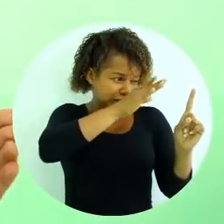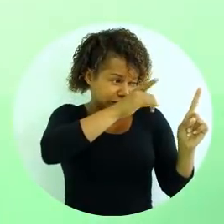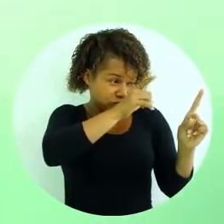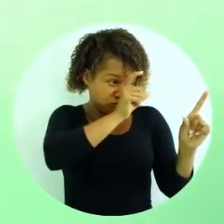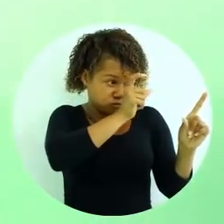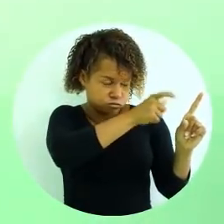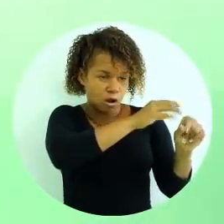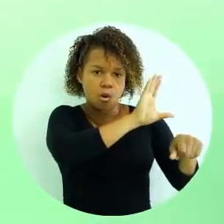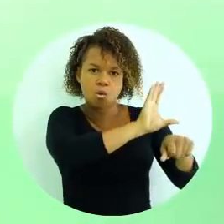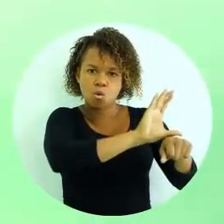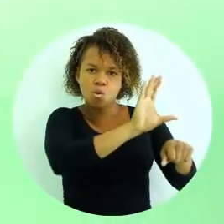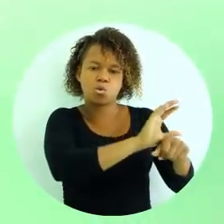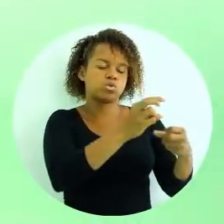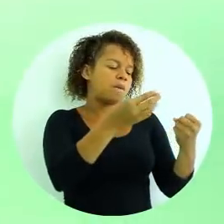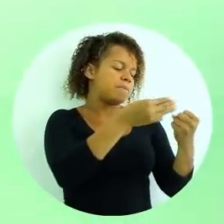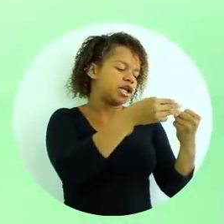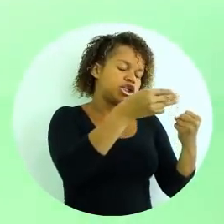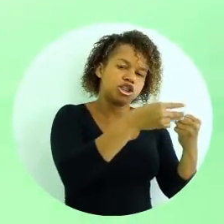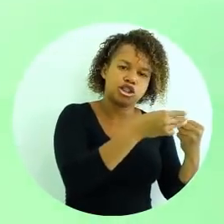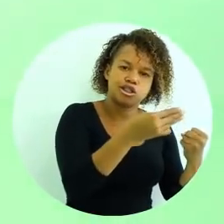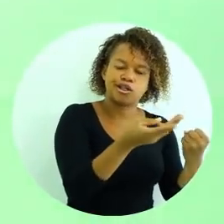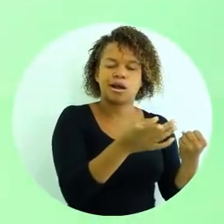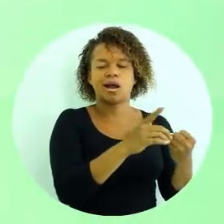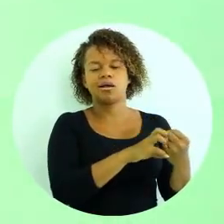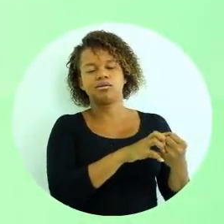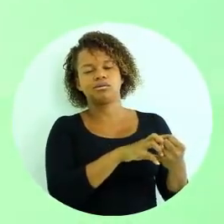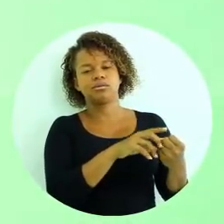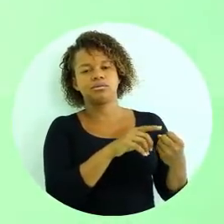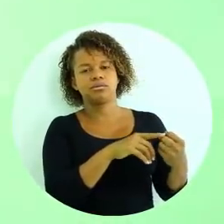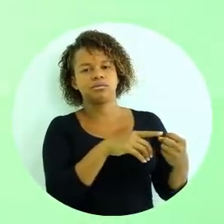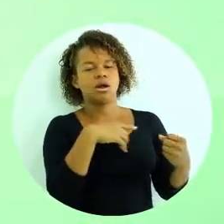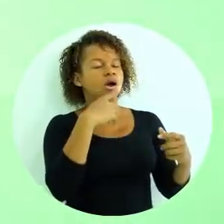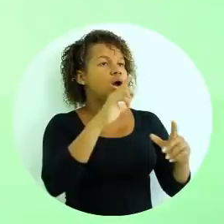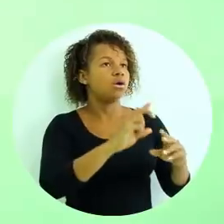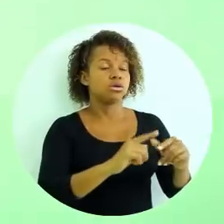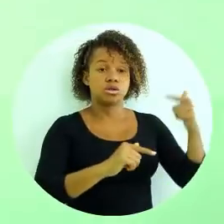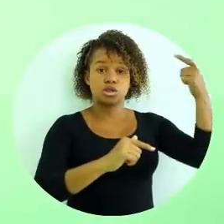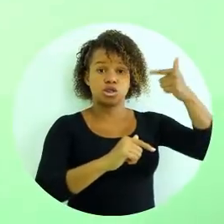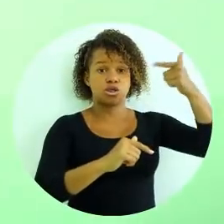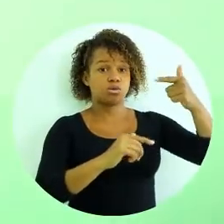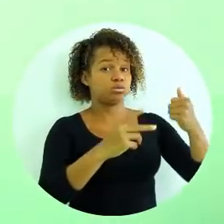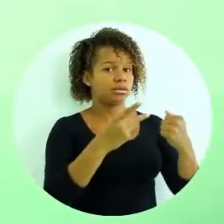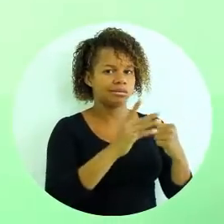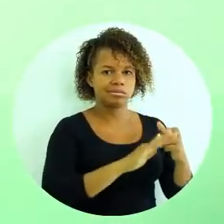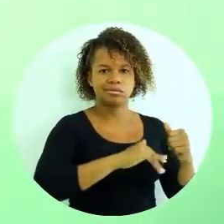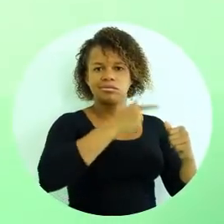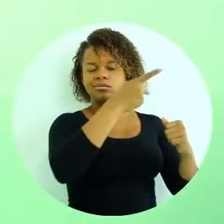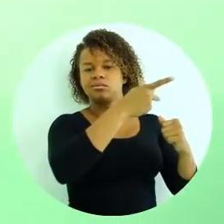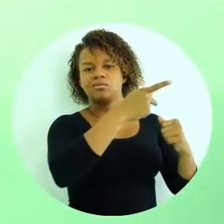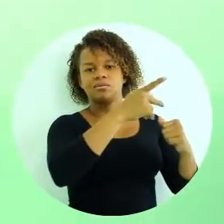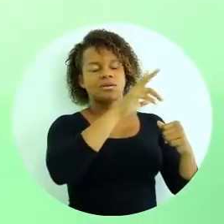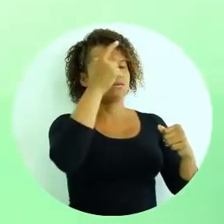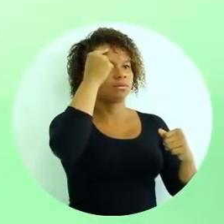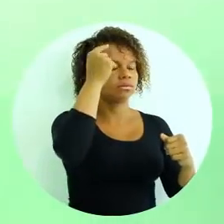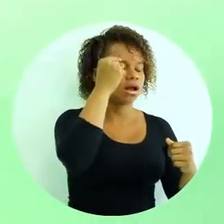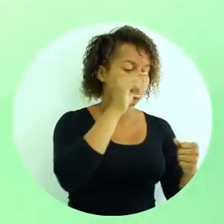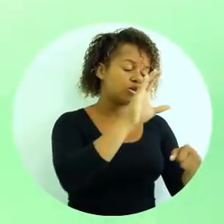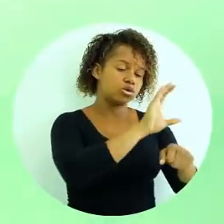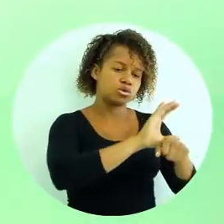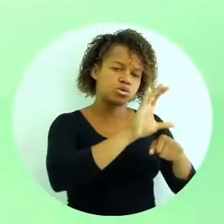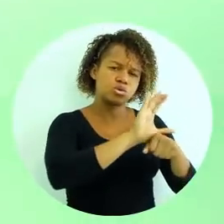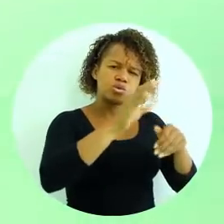dedicar um período a um curso, seja um mestrado, seja uma segunda graduação,